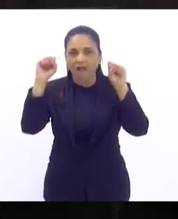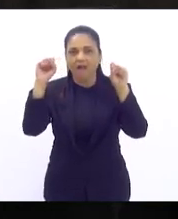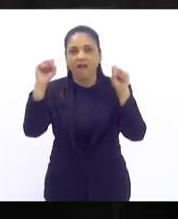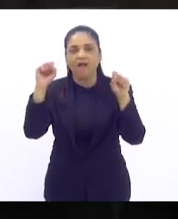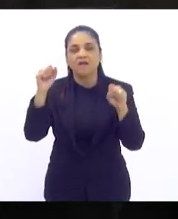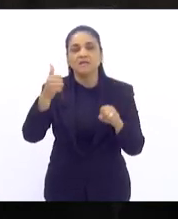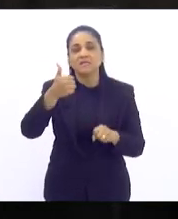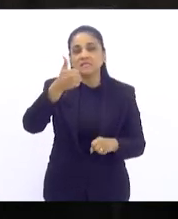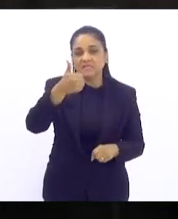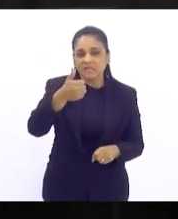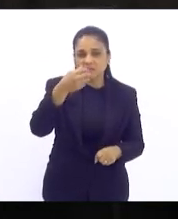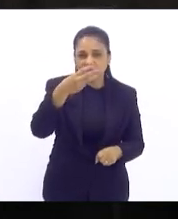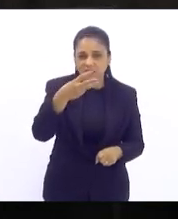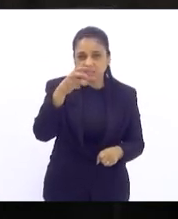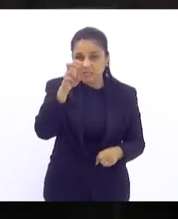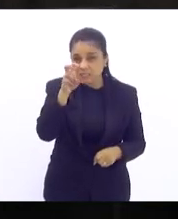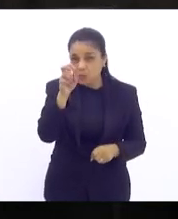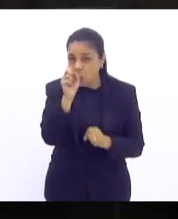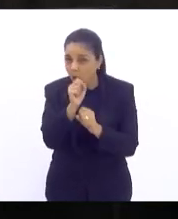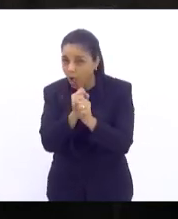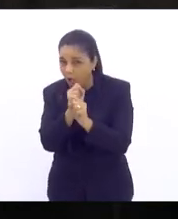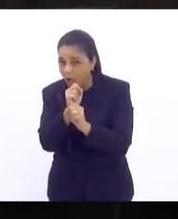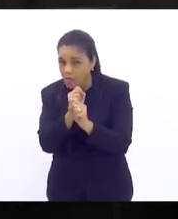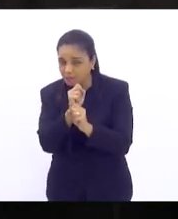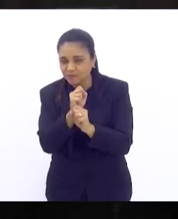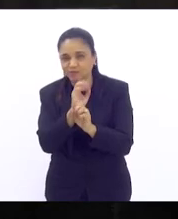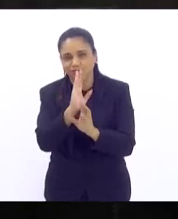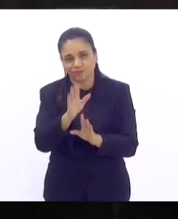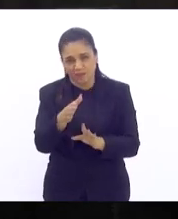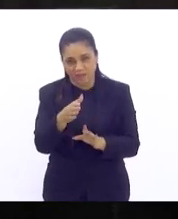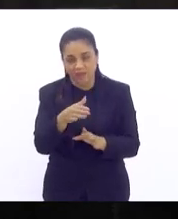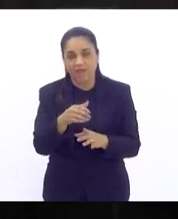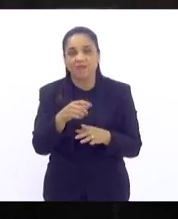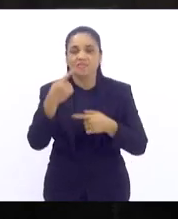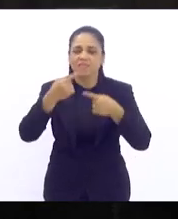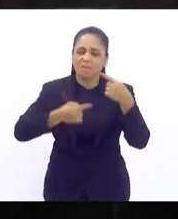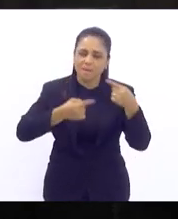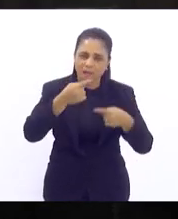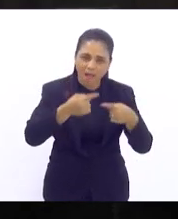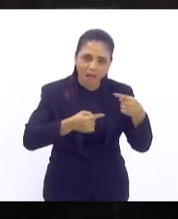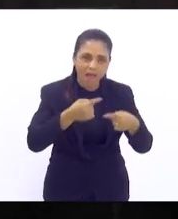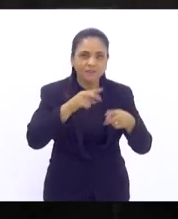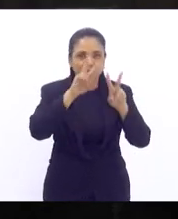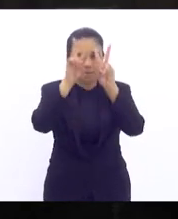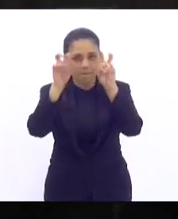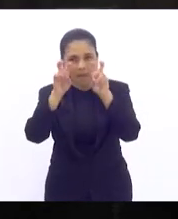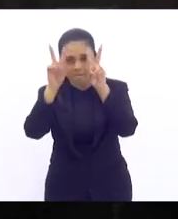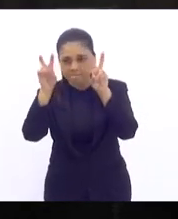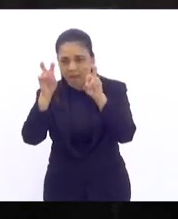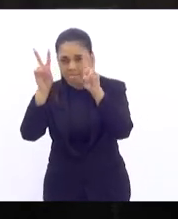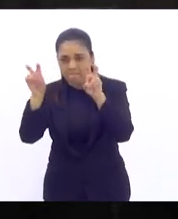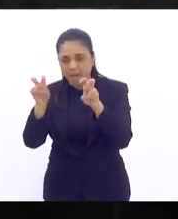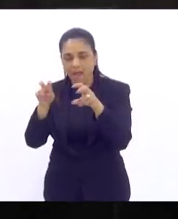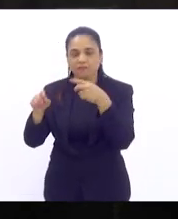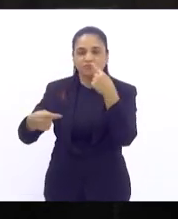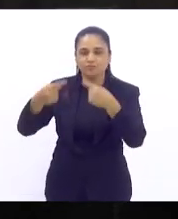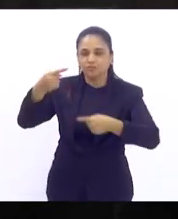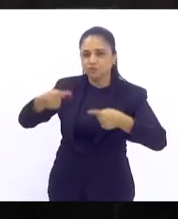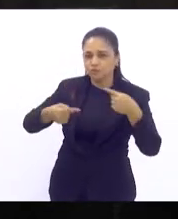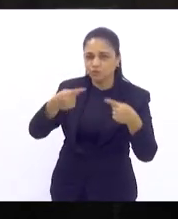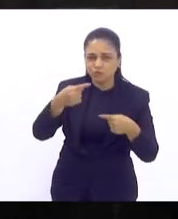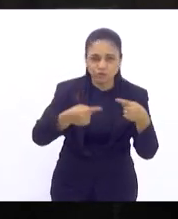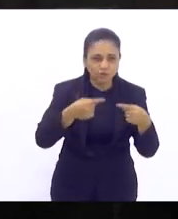135 135 anos é o mês onde nós vamos estar fazendo debates vamos estar produzindo discussões que são